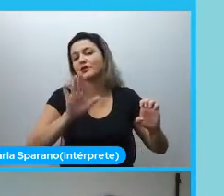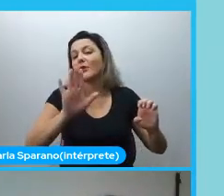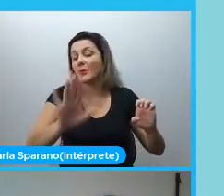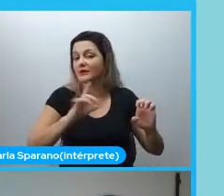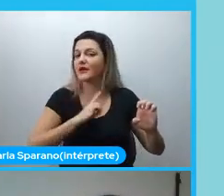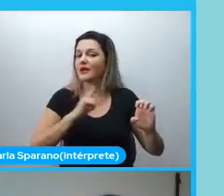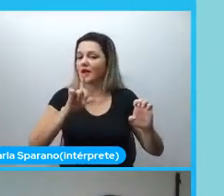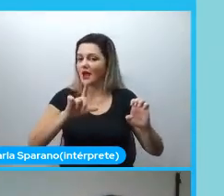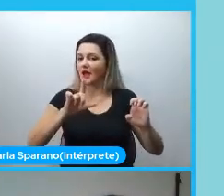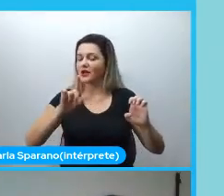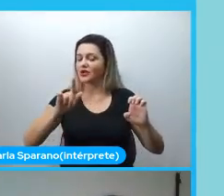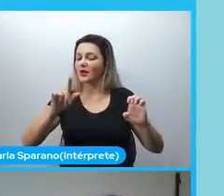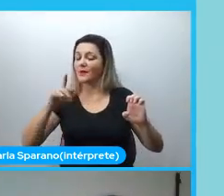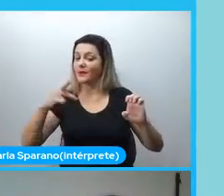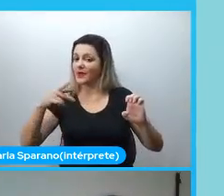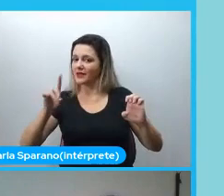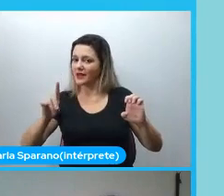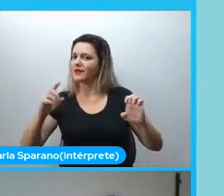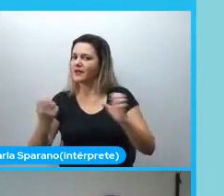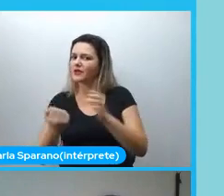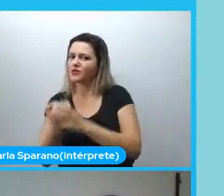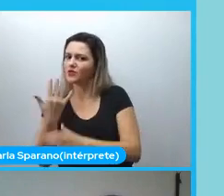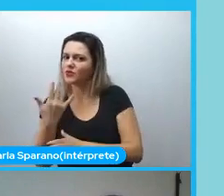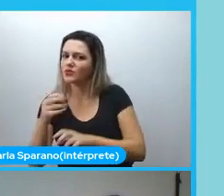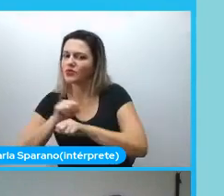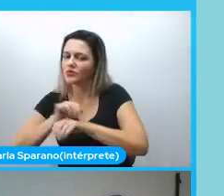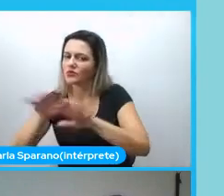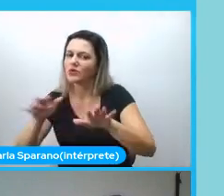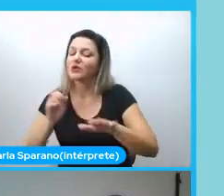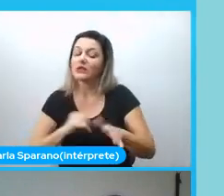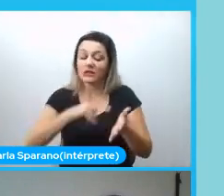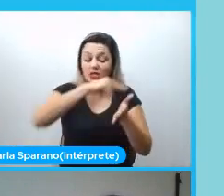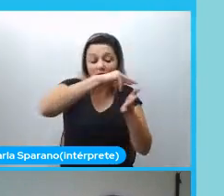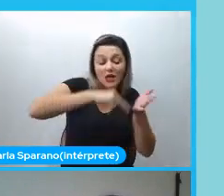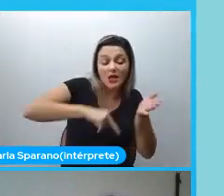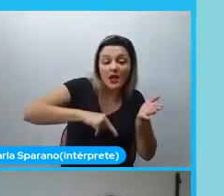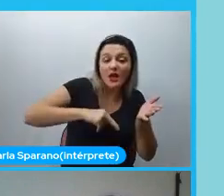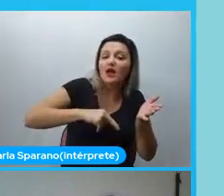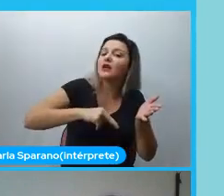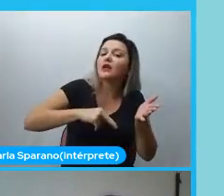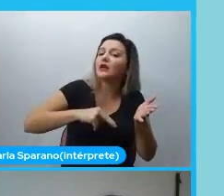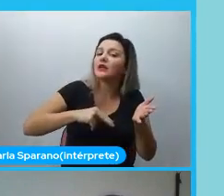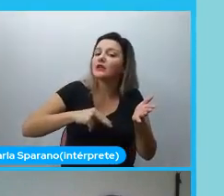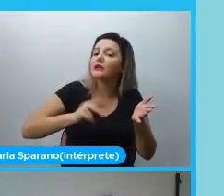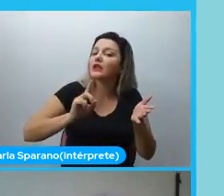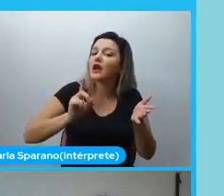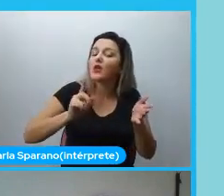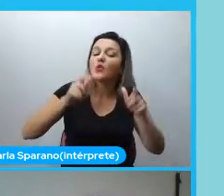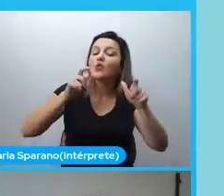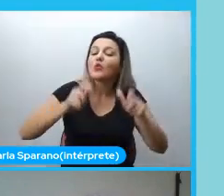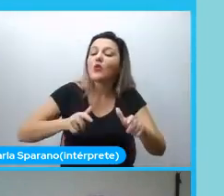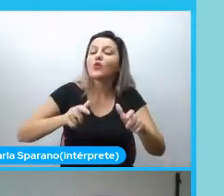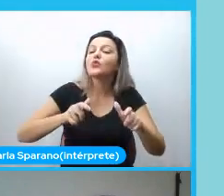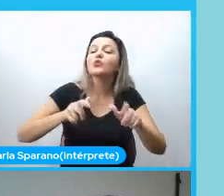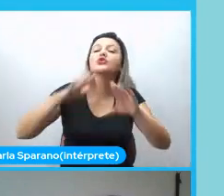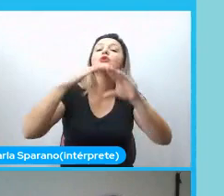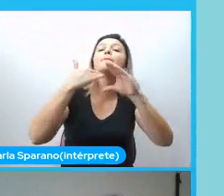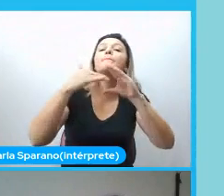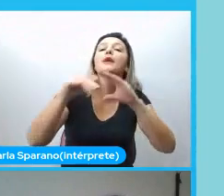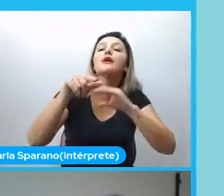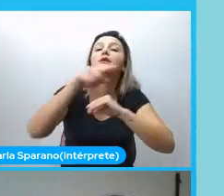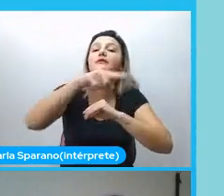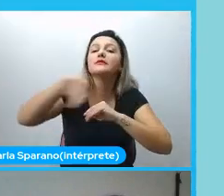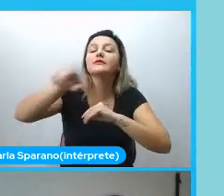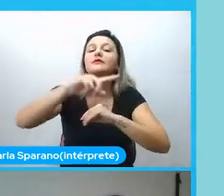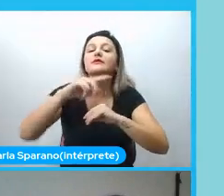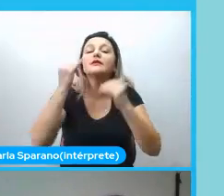afeta isso também, né? Se você não lê para onde você está encaminhando seus dados quando você responde